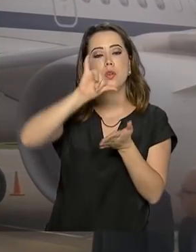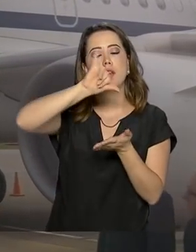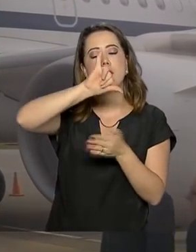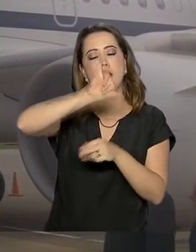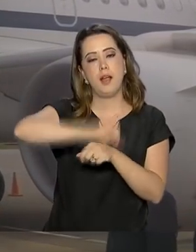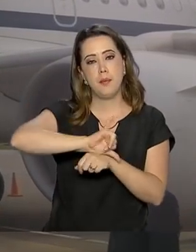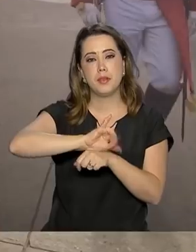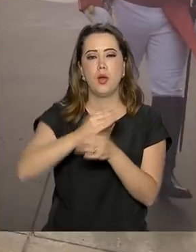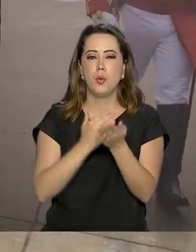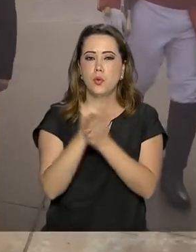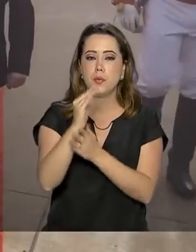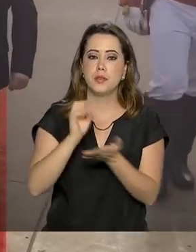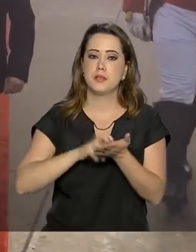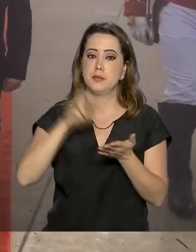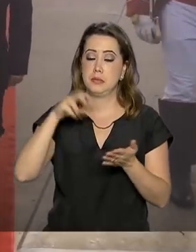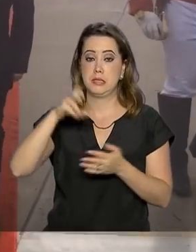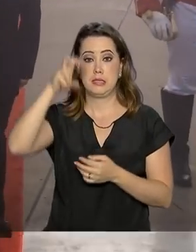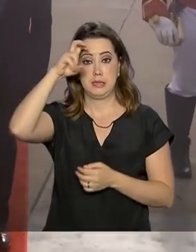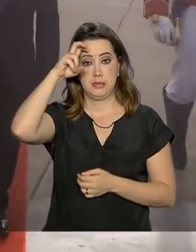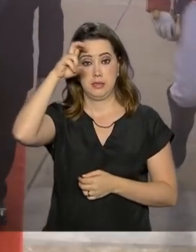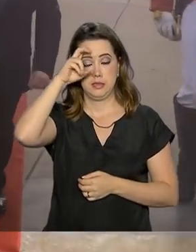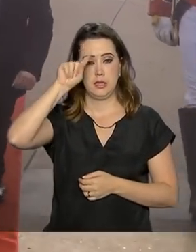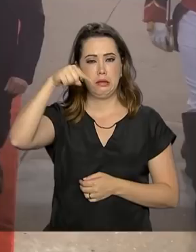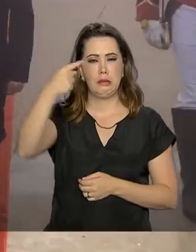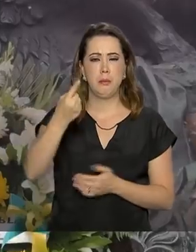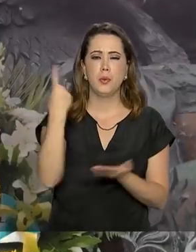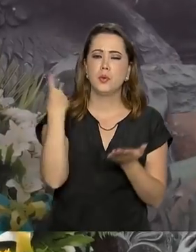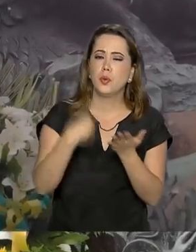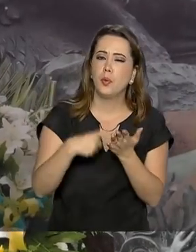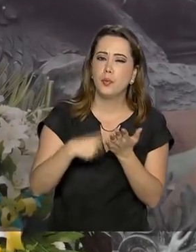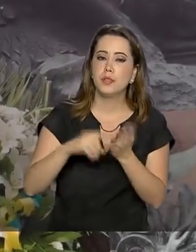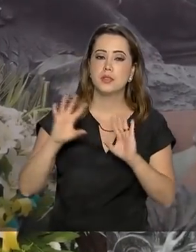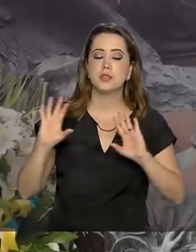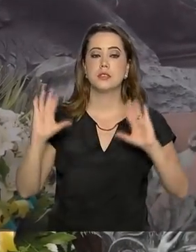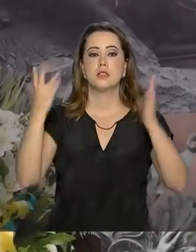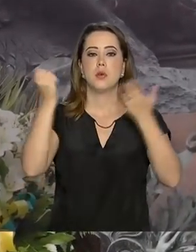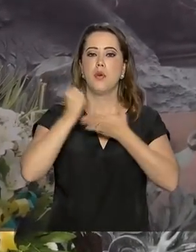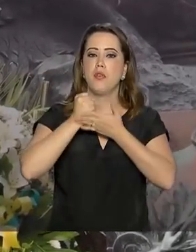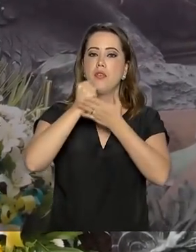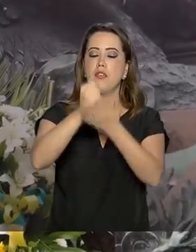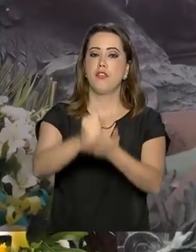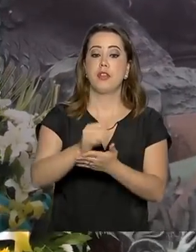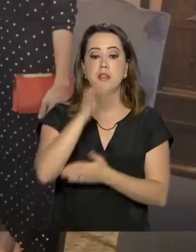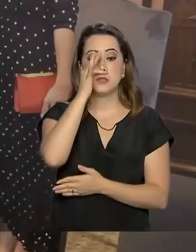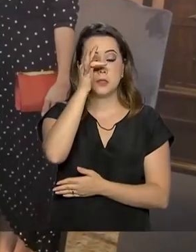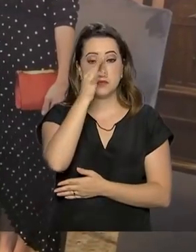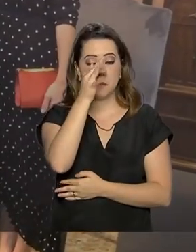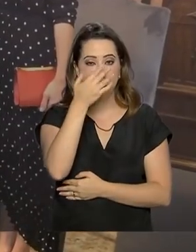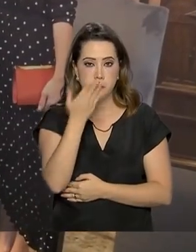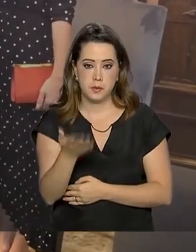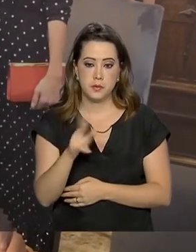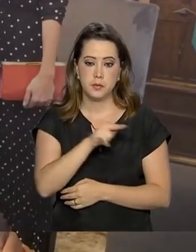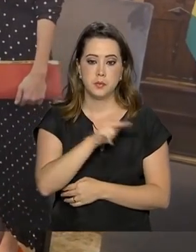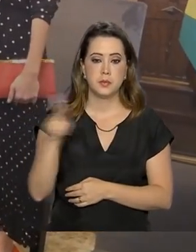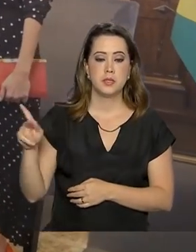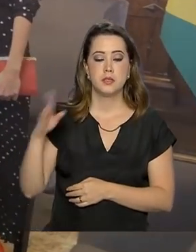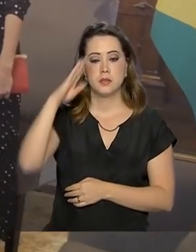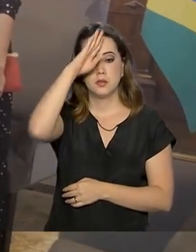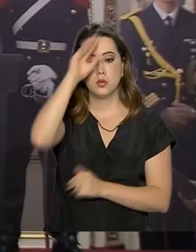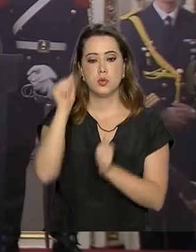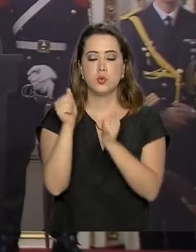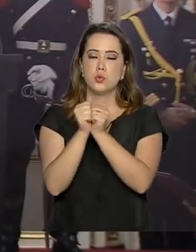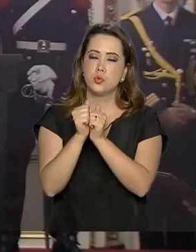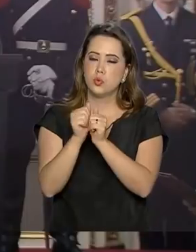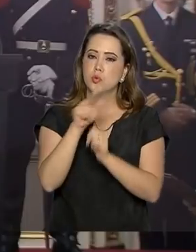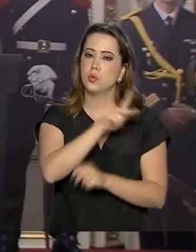início da manhã desta quinta-feira. Depois de compromissos como a cerimônia de oferenda floral, Bolsonaro se reuniu com o presidente